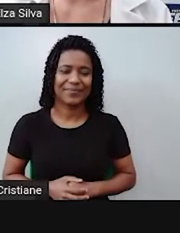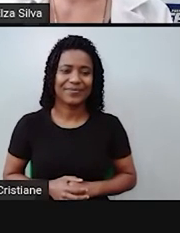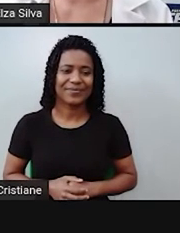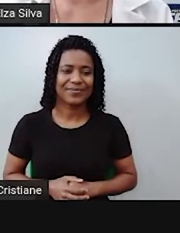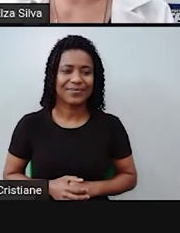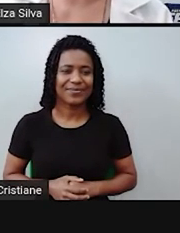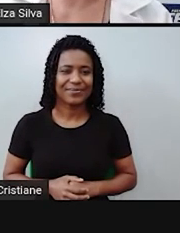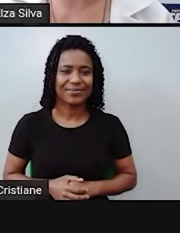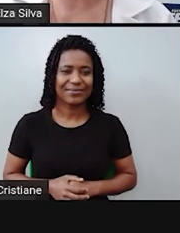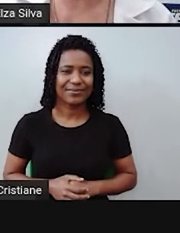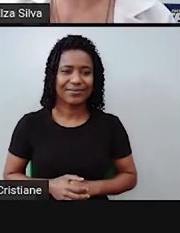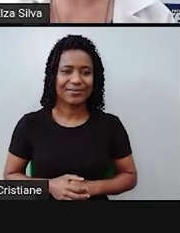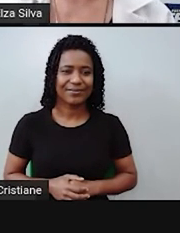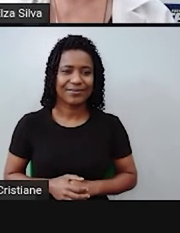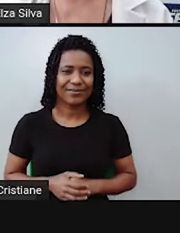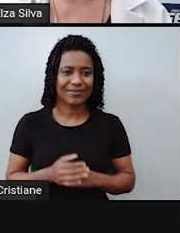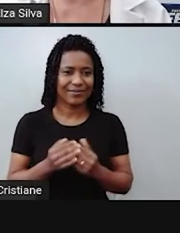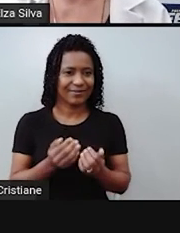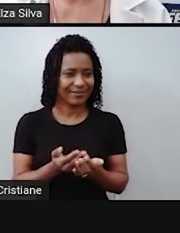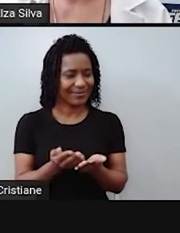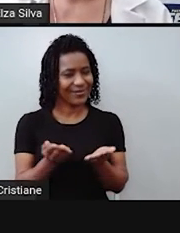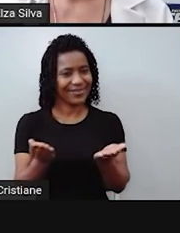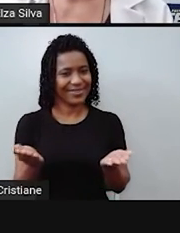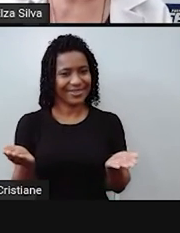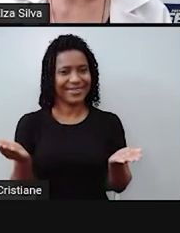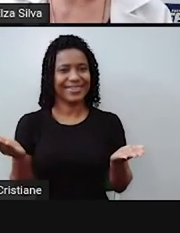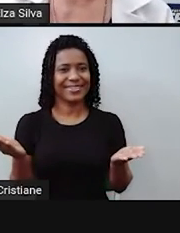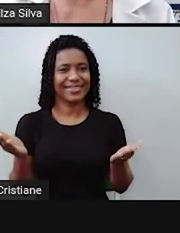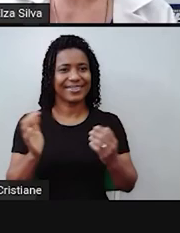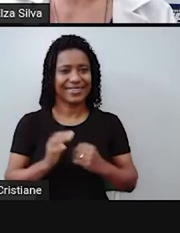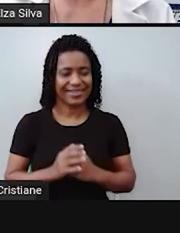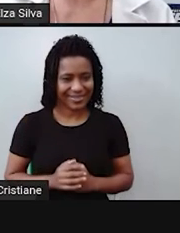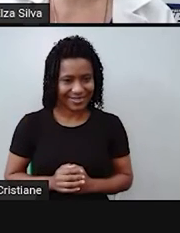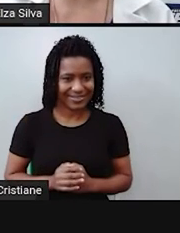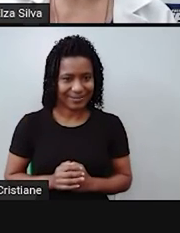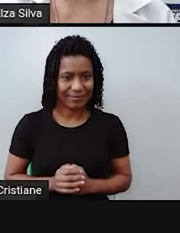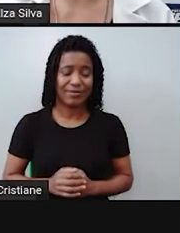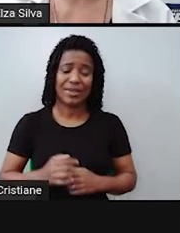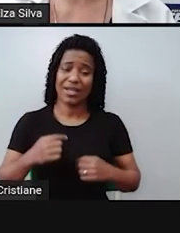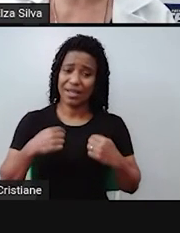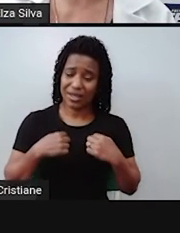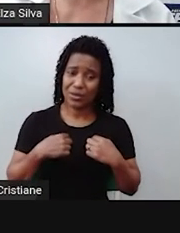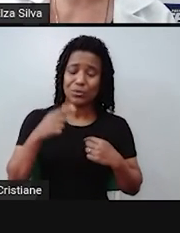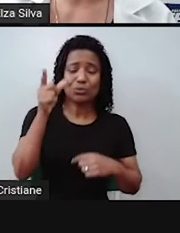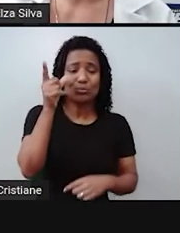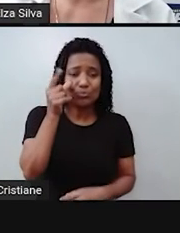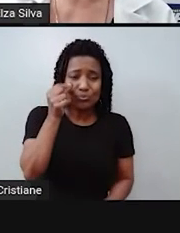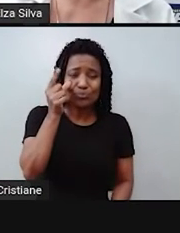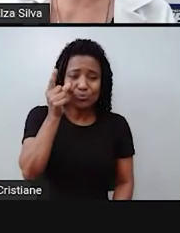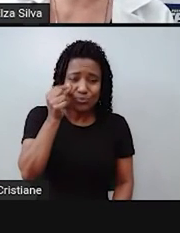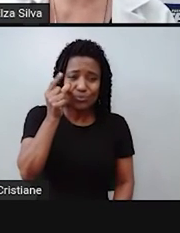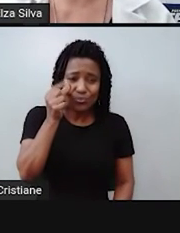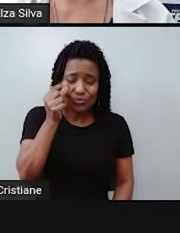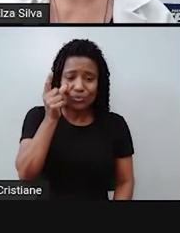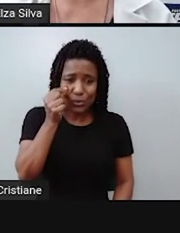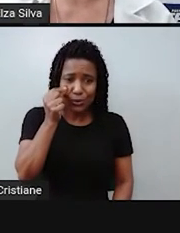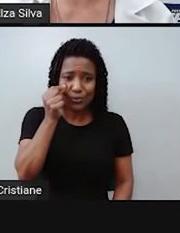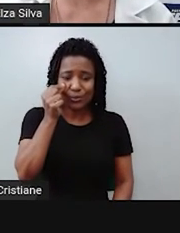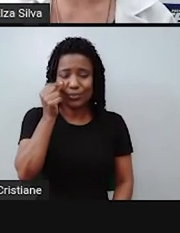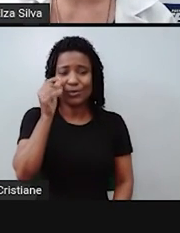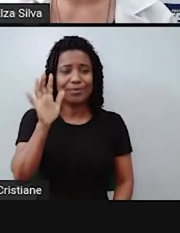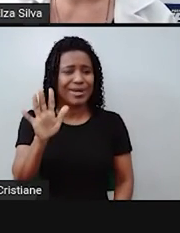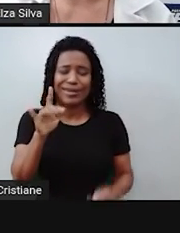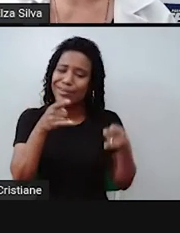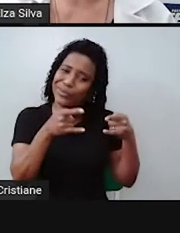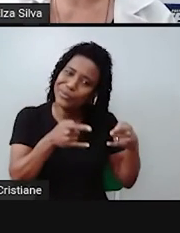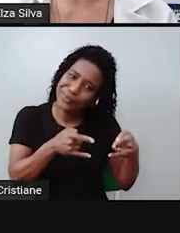I don't want to go to bed now. Eu estou com sono, mas não quero ir para a cama